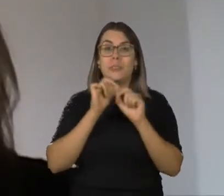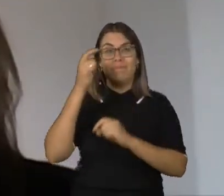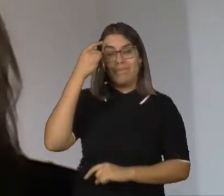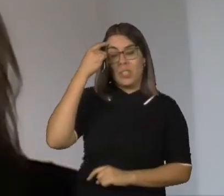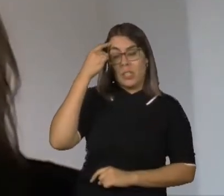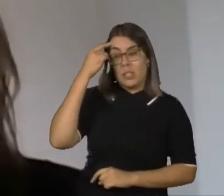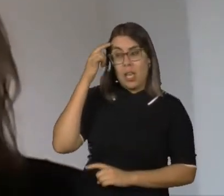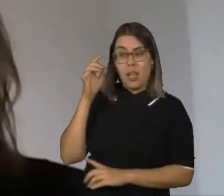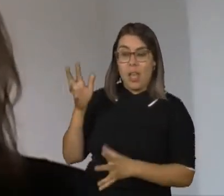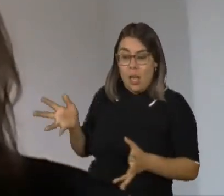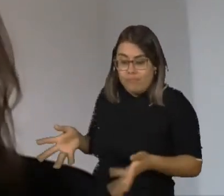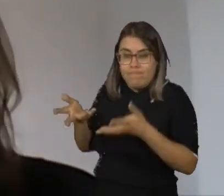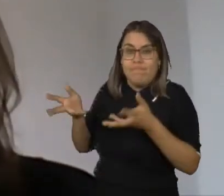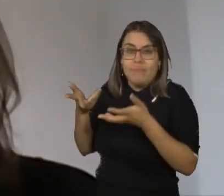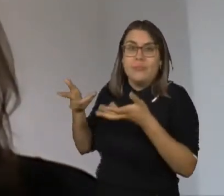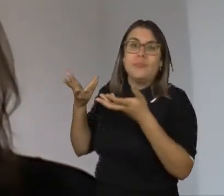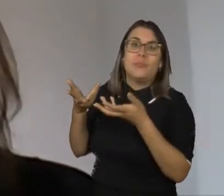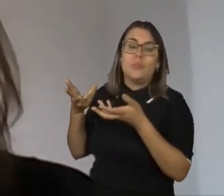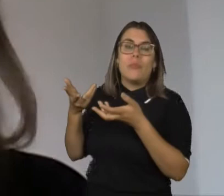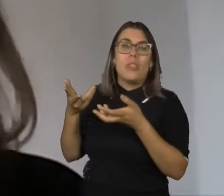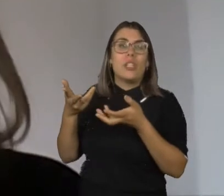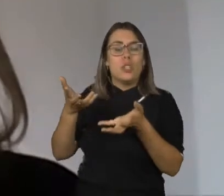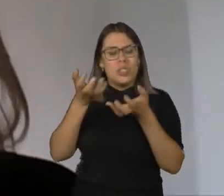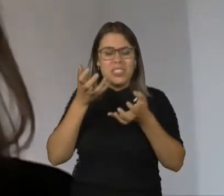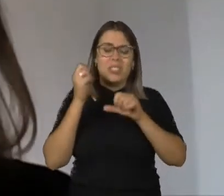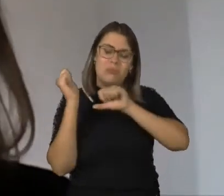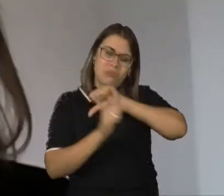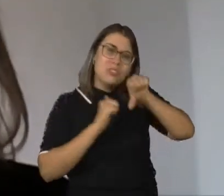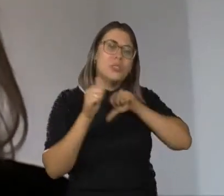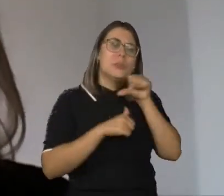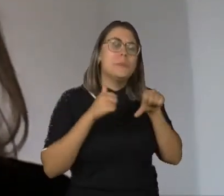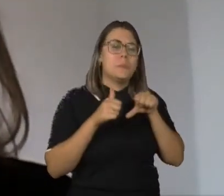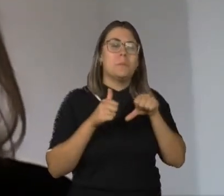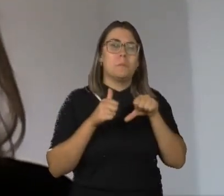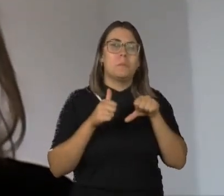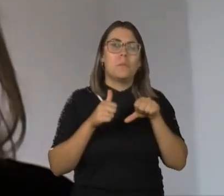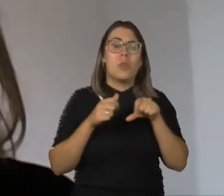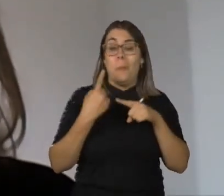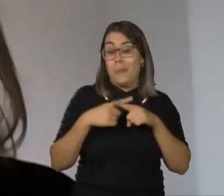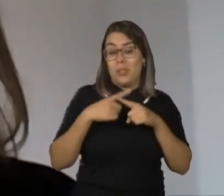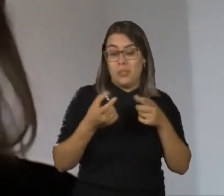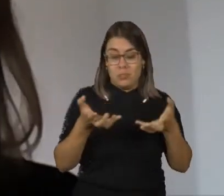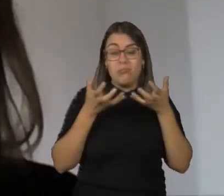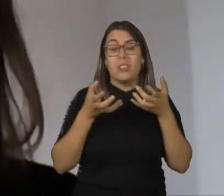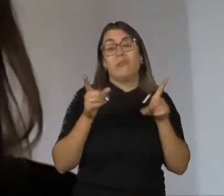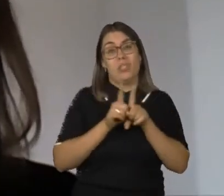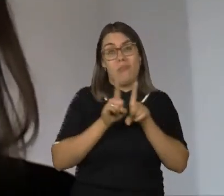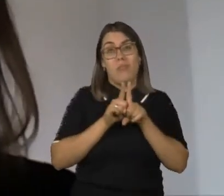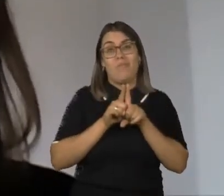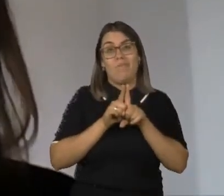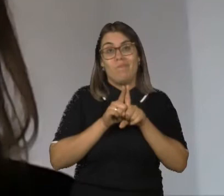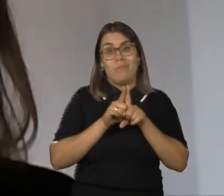alimentamos esse discurso e nós reproduzimos esse discurso. Porque nós também dizemos várias